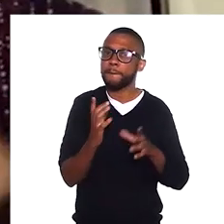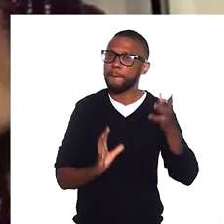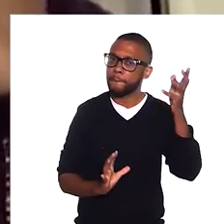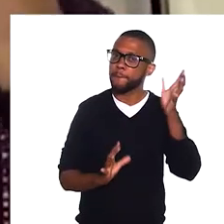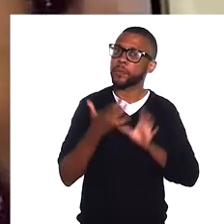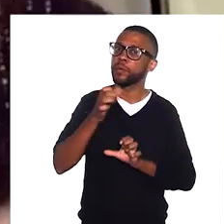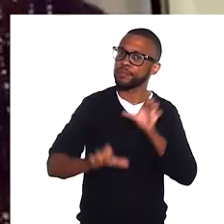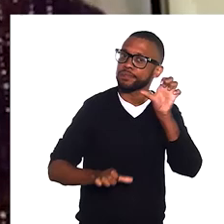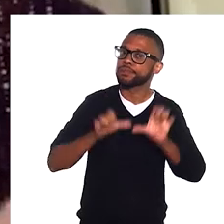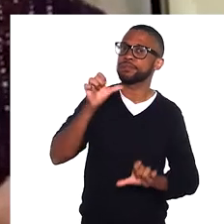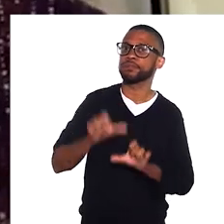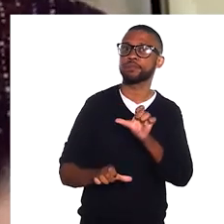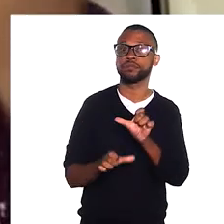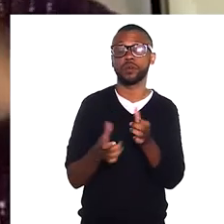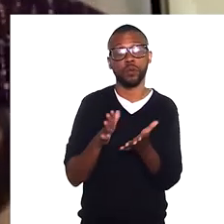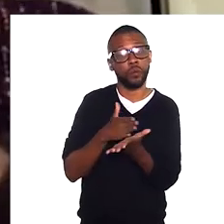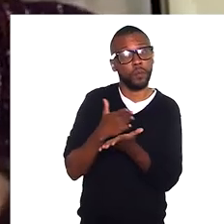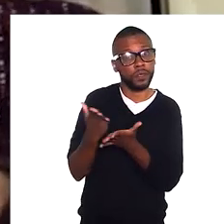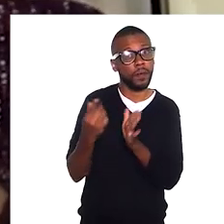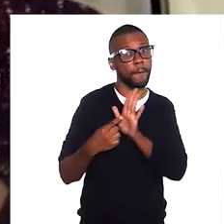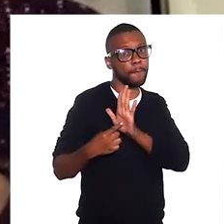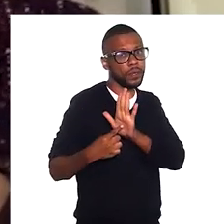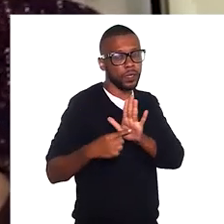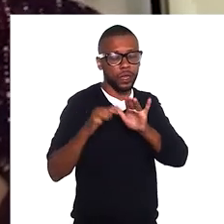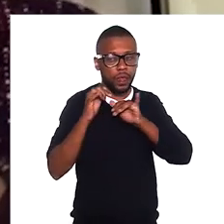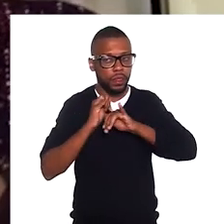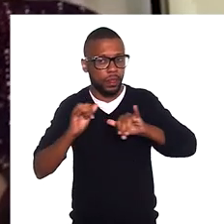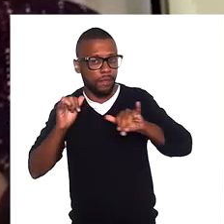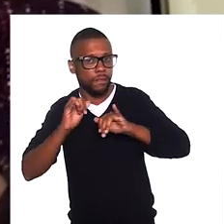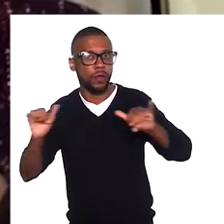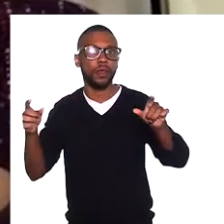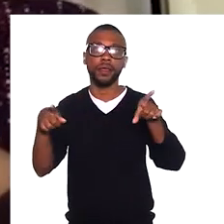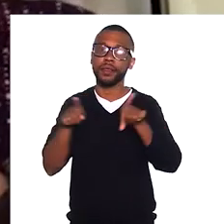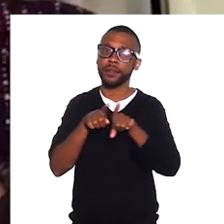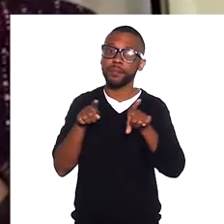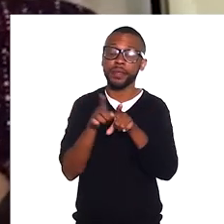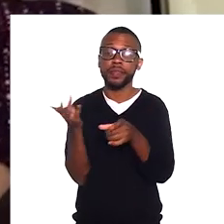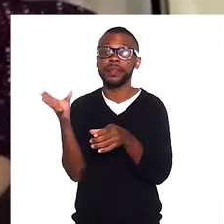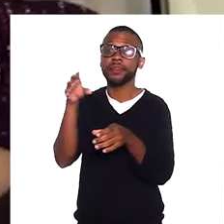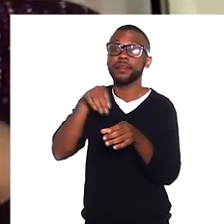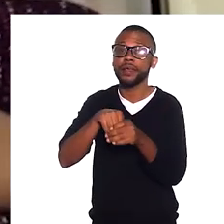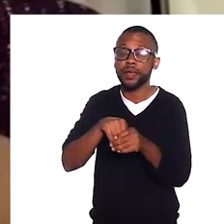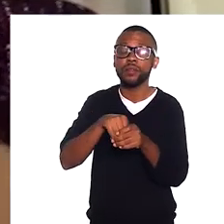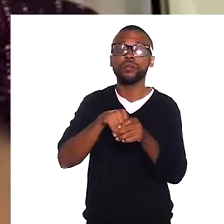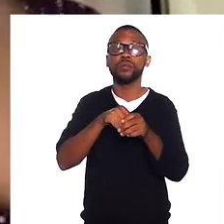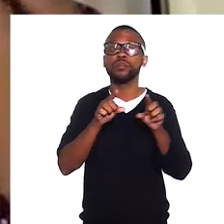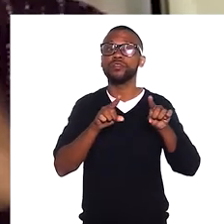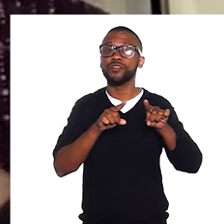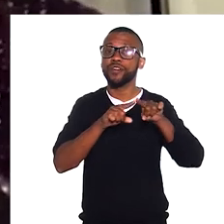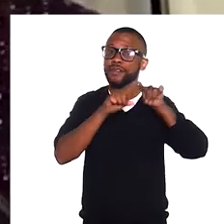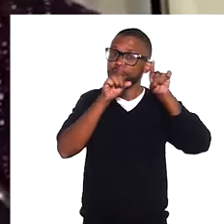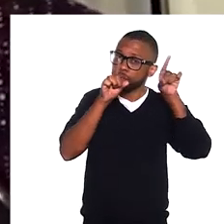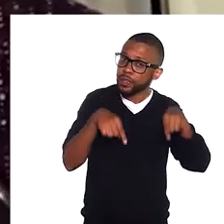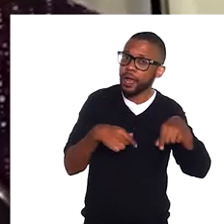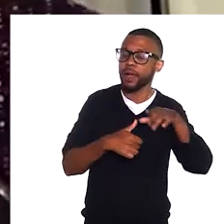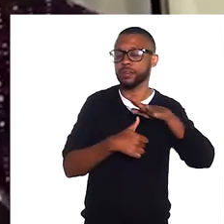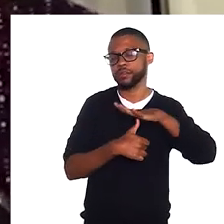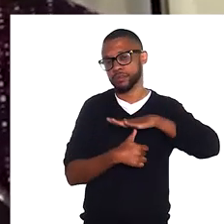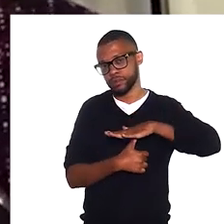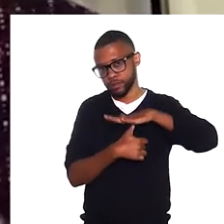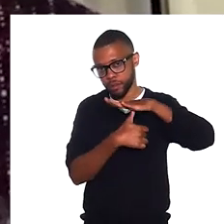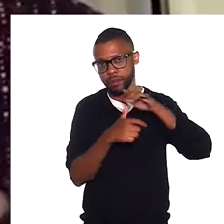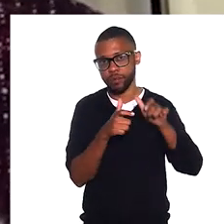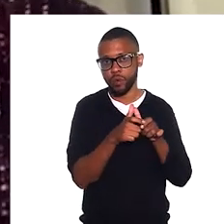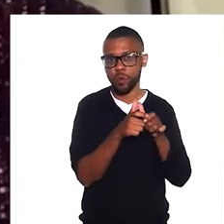transformação. A gente está começando a aparecer na publicidade e a gente também está começando a aparecer dentro de quadros de maior relevância dentro dessas